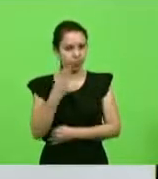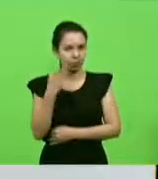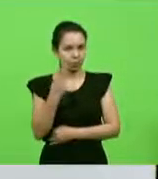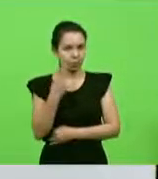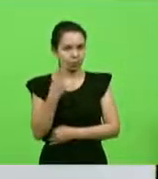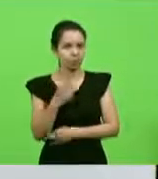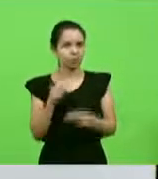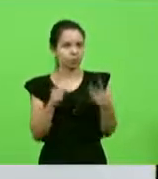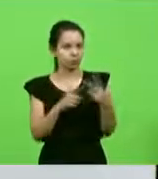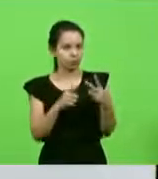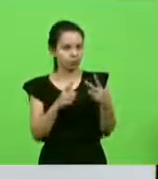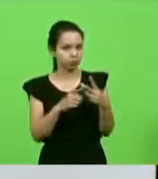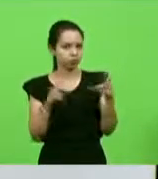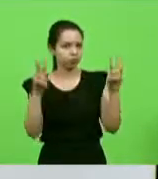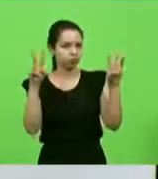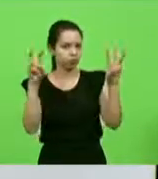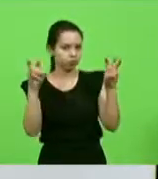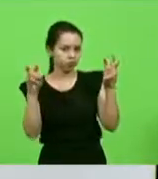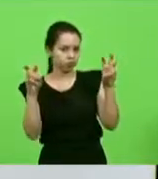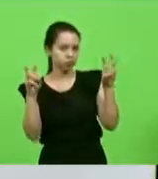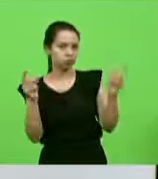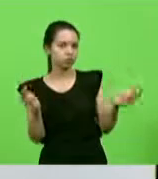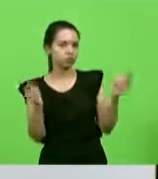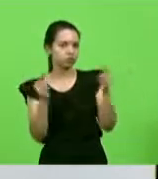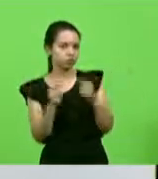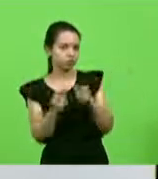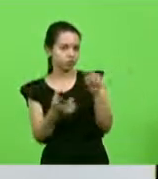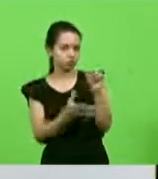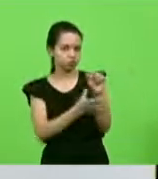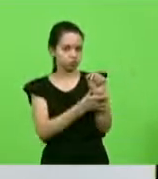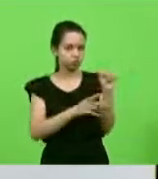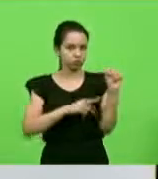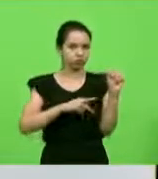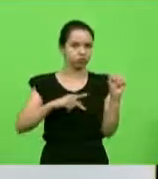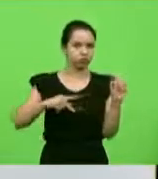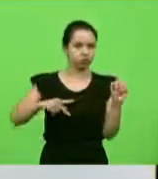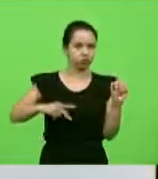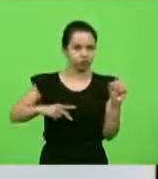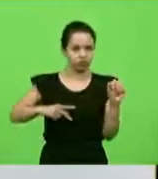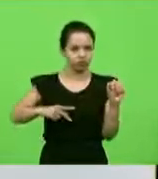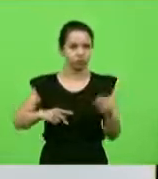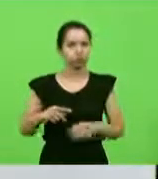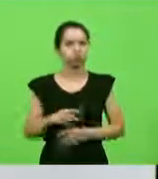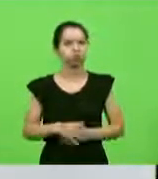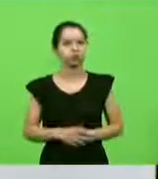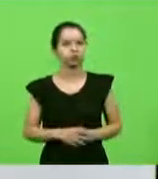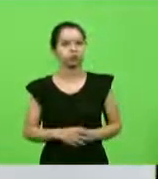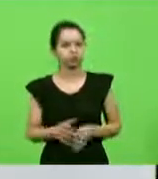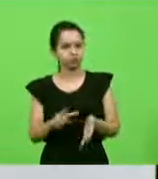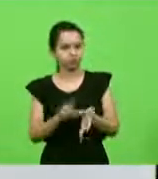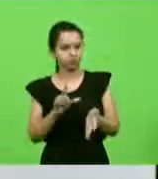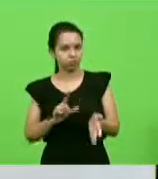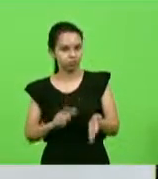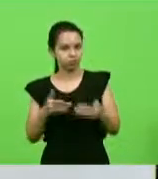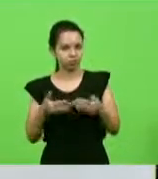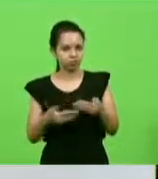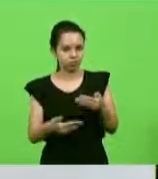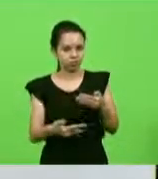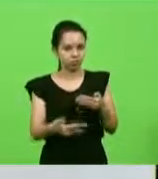é relacionado à segurança pública. Antes de eu entrar no principal,